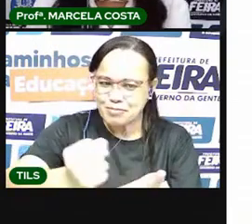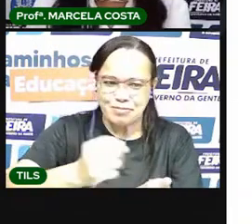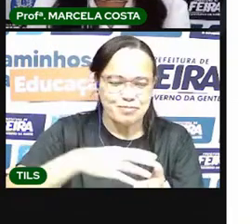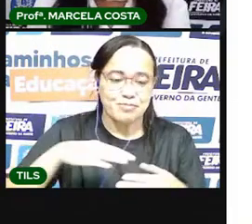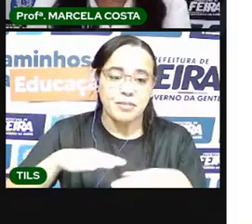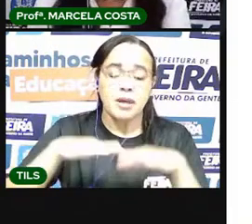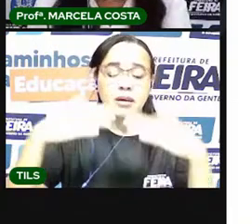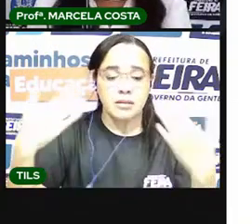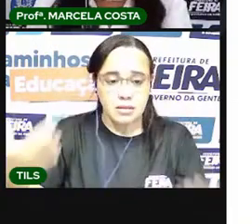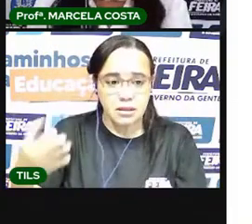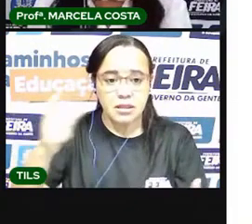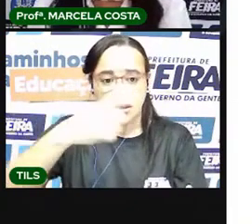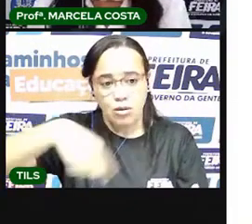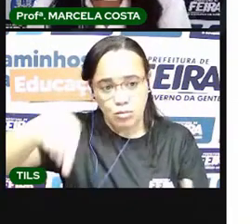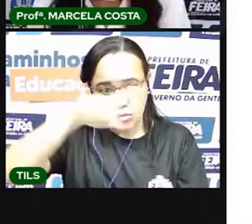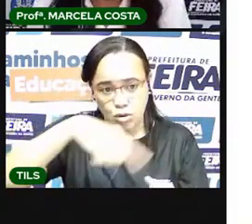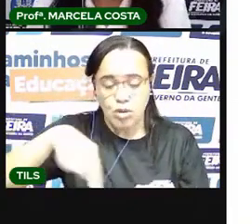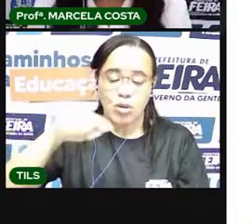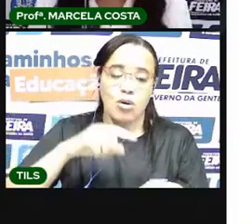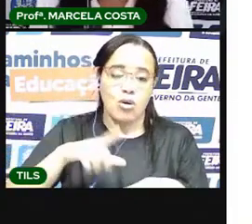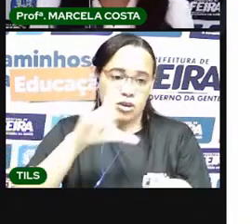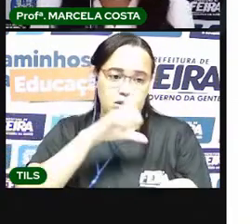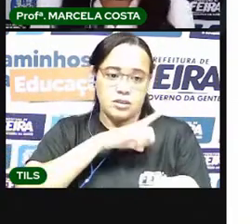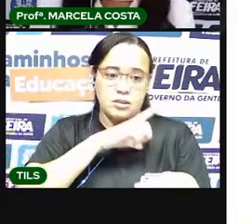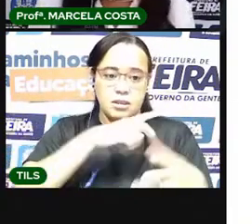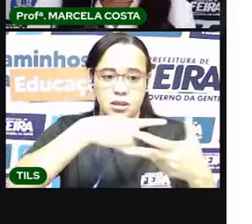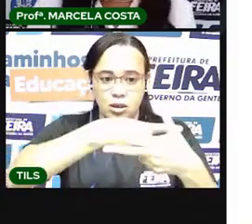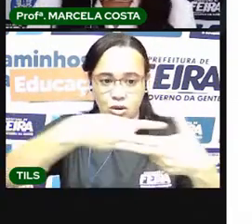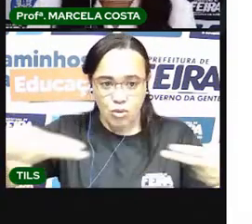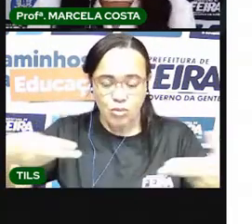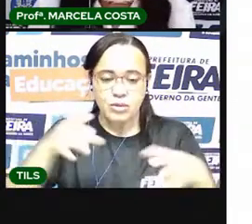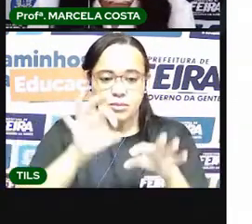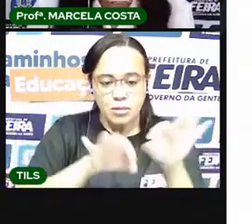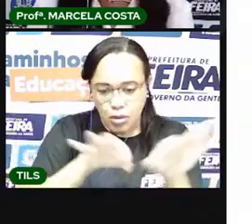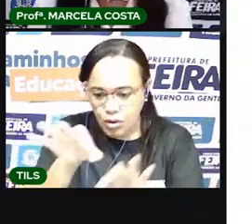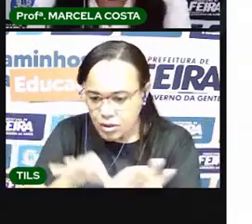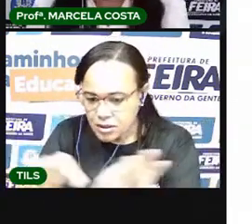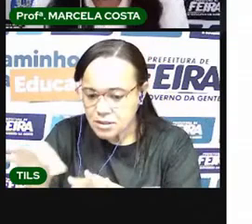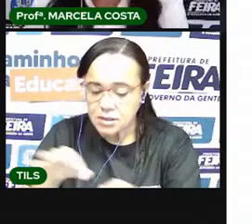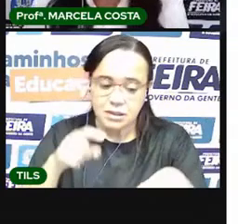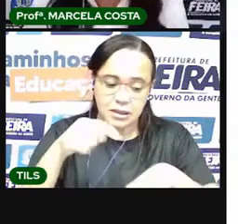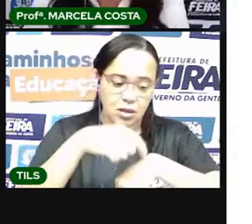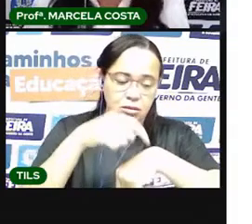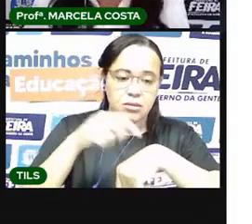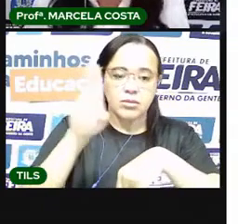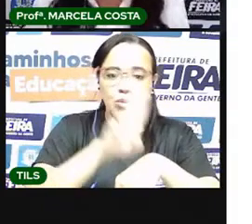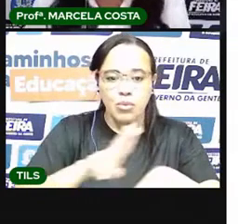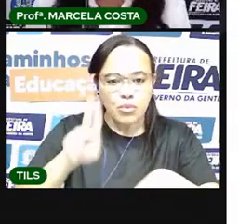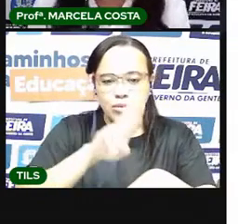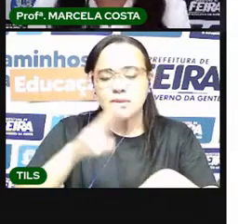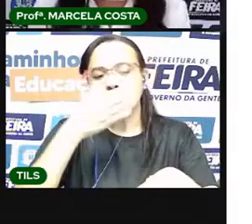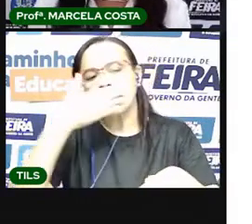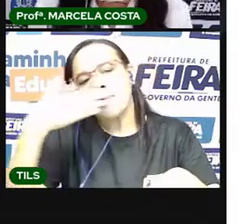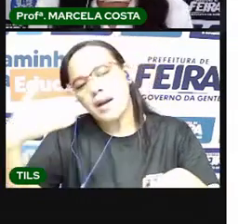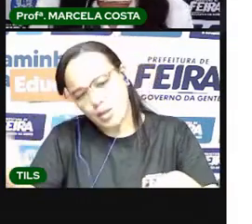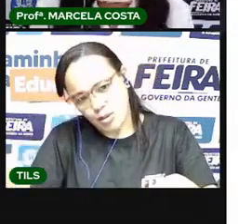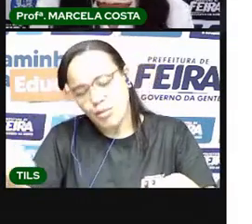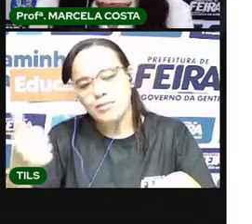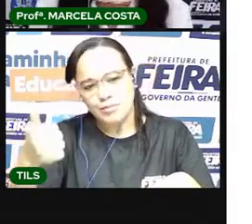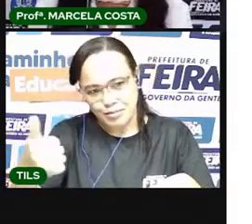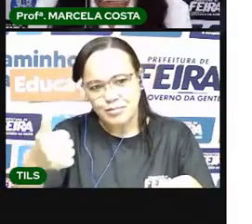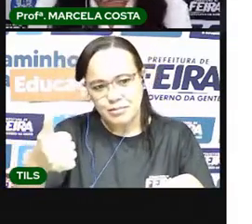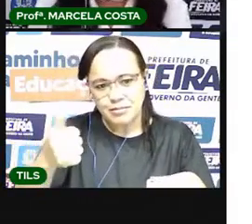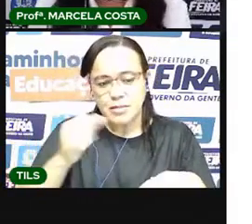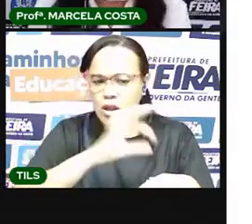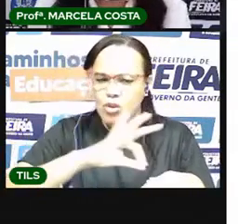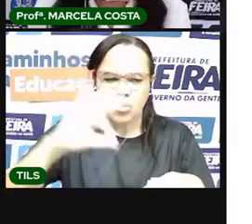ferramentas para organizar esse tempo, para que a gente possa utilizar da melhor maneira possível. Que a gente consiga fazer todas